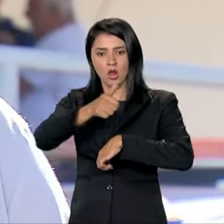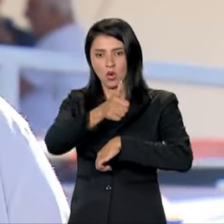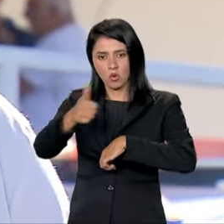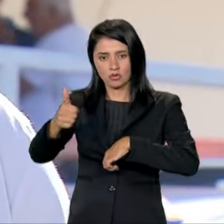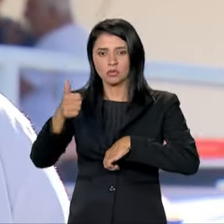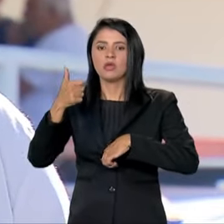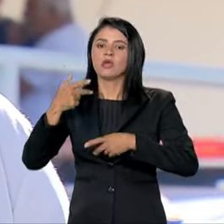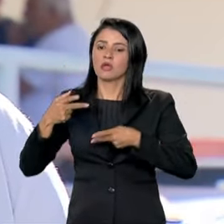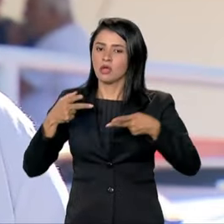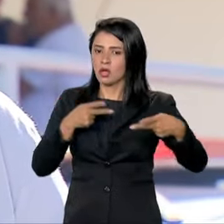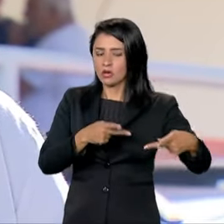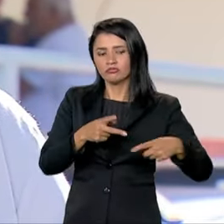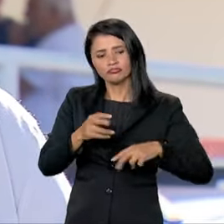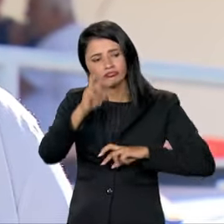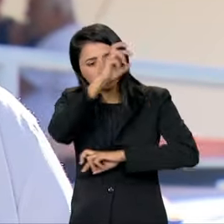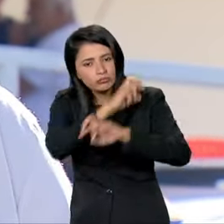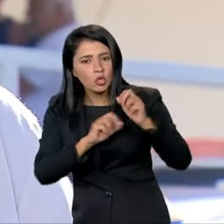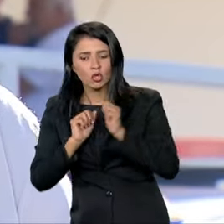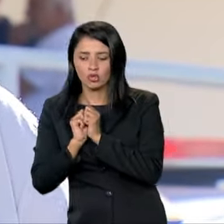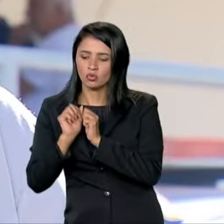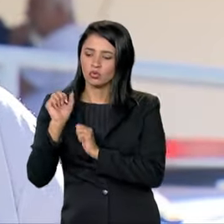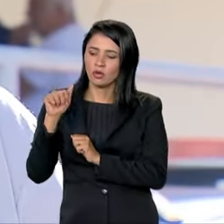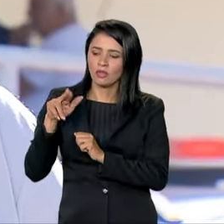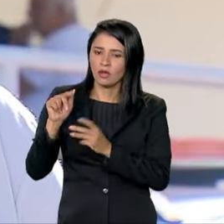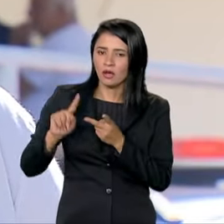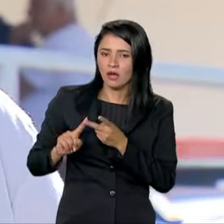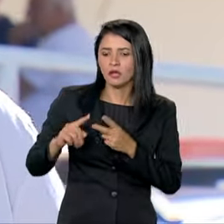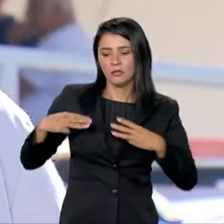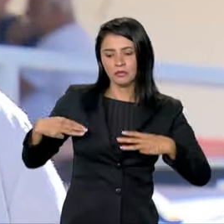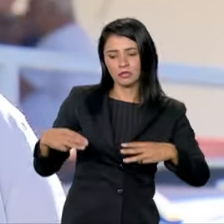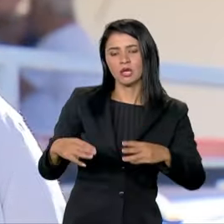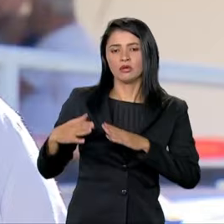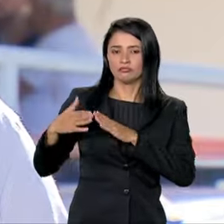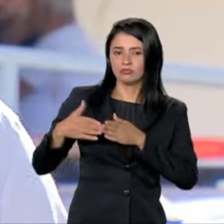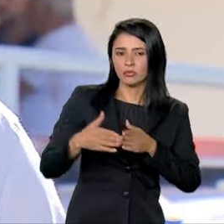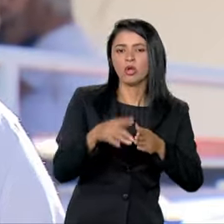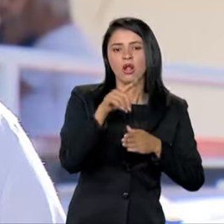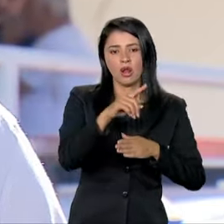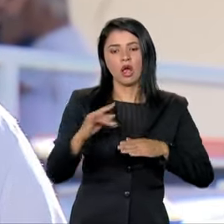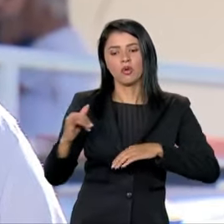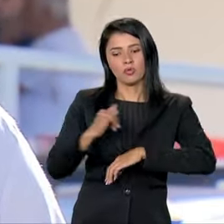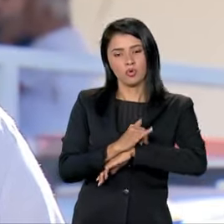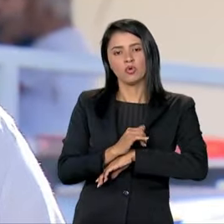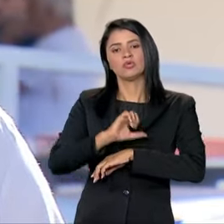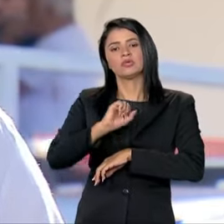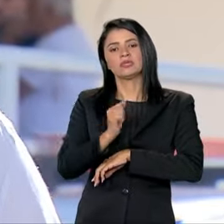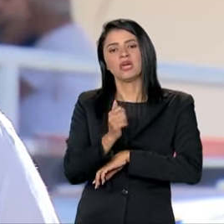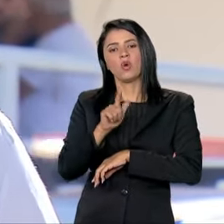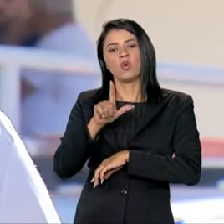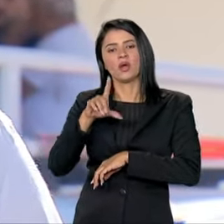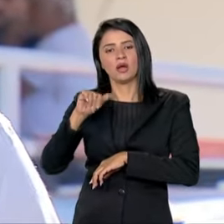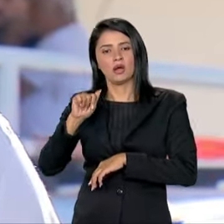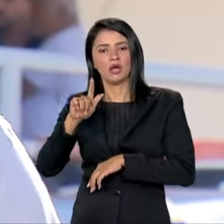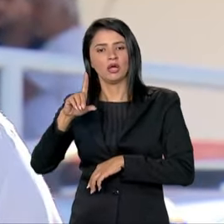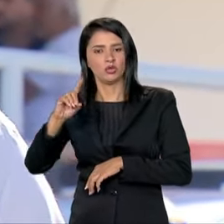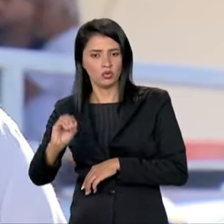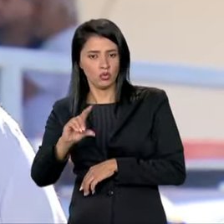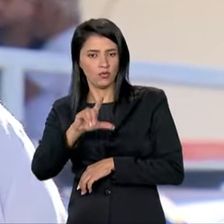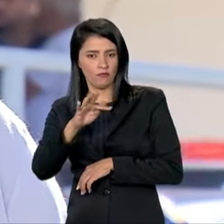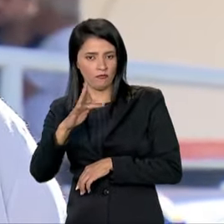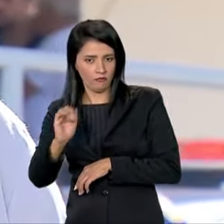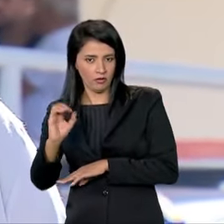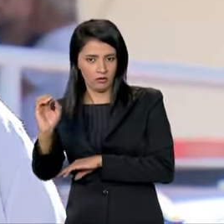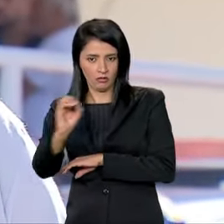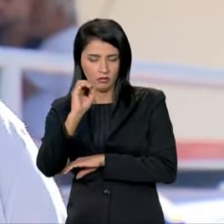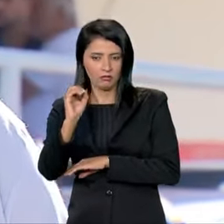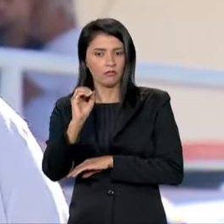inspeção juntamente com a ANAC, com o Ministério dos Portos, no aeroporto Salgado Filho, em Porto Alegre. Temos uma agenda da parte da tarde